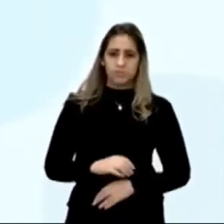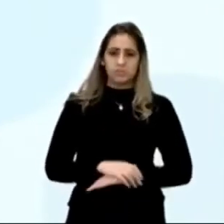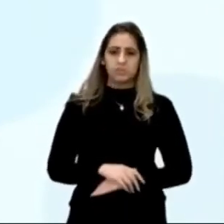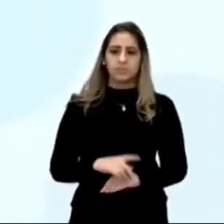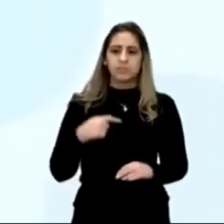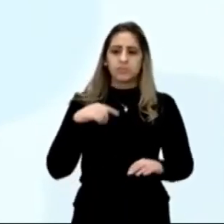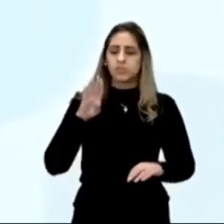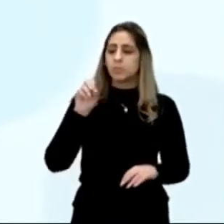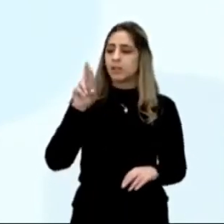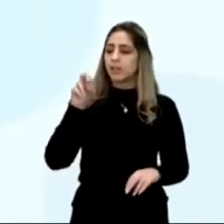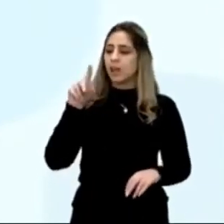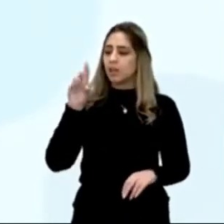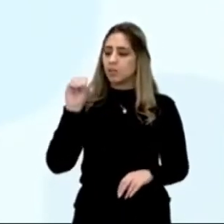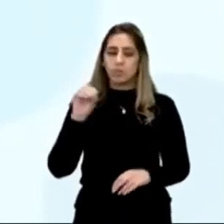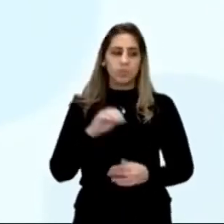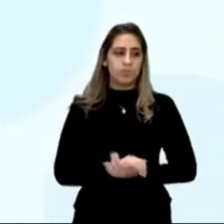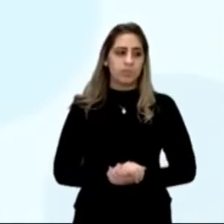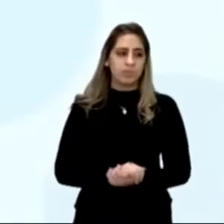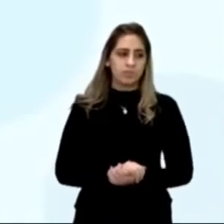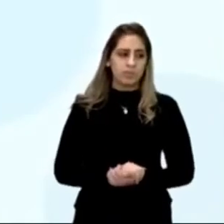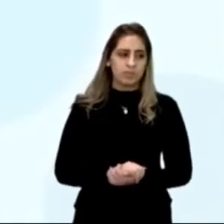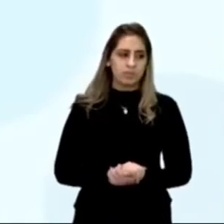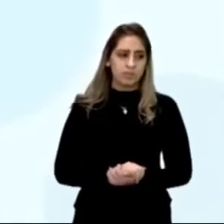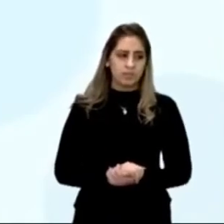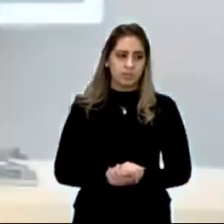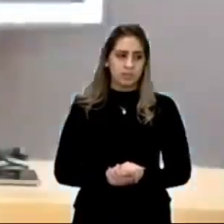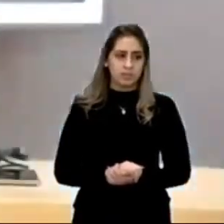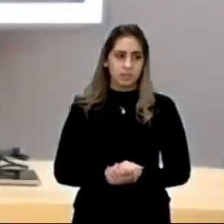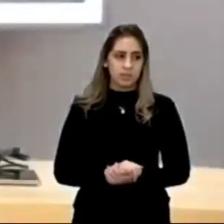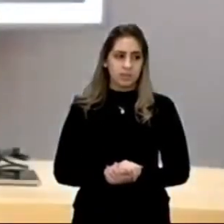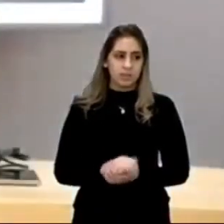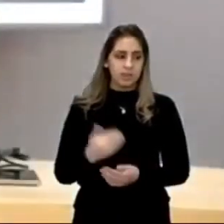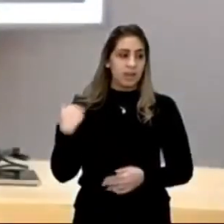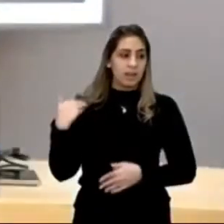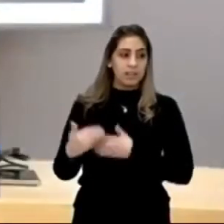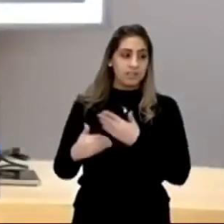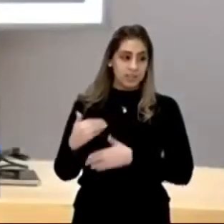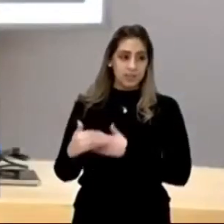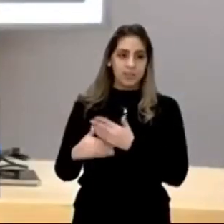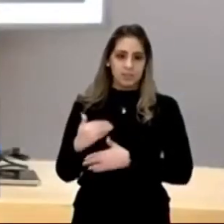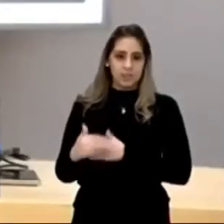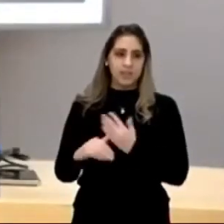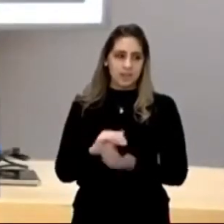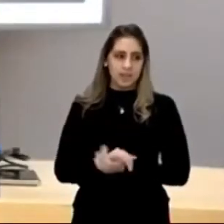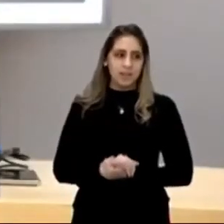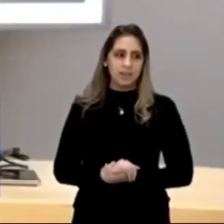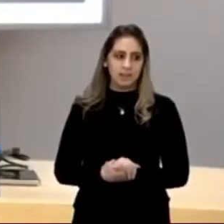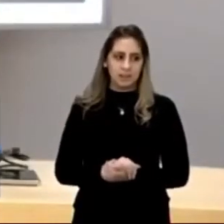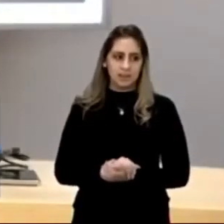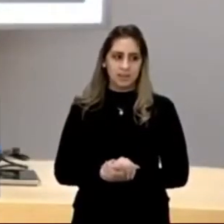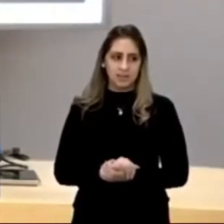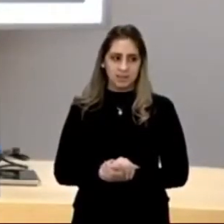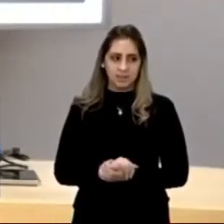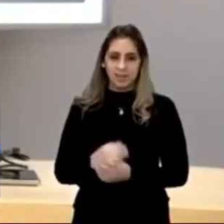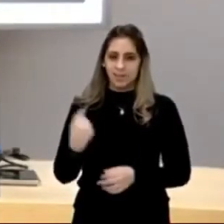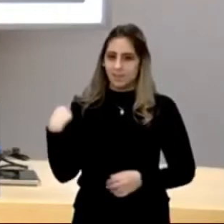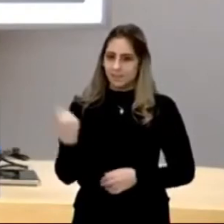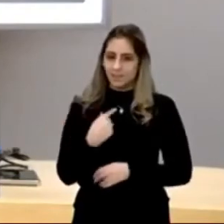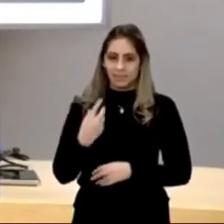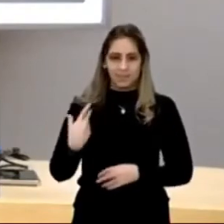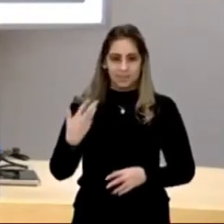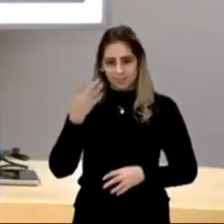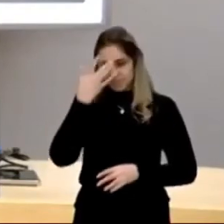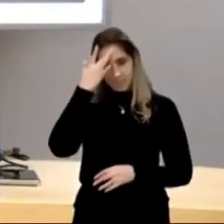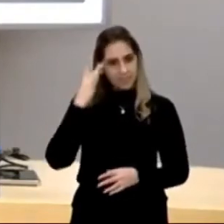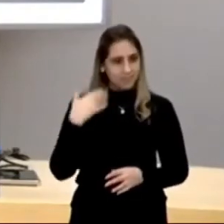de Bernardo de Carvalho. E aí, em contato com essas cartas, a gente vai se dando conta de que a realidade é muito mais opressora.